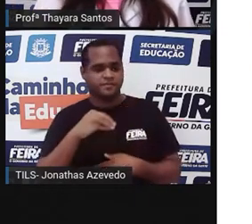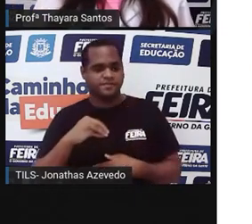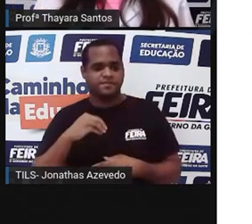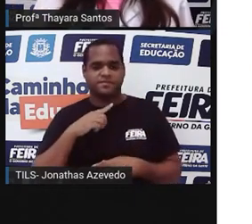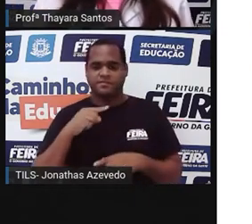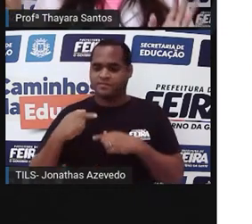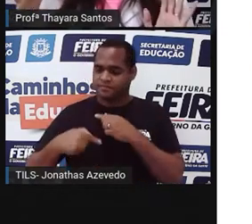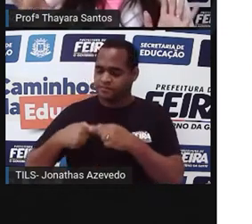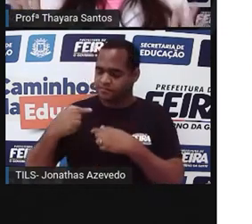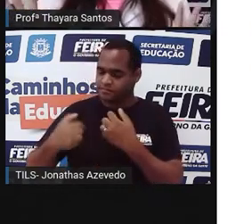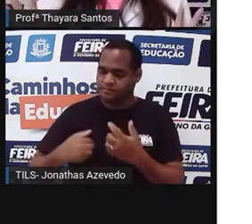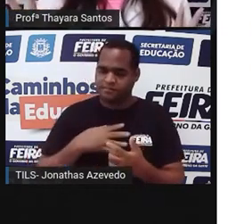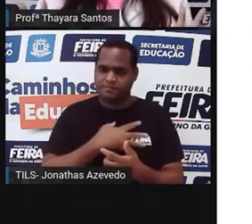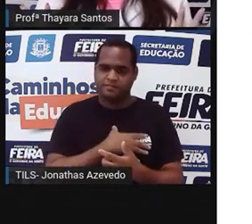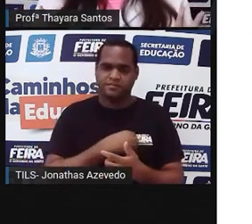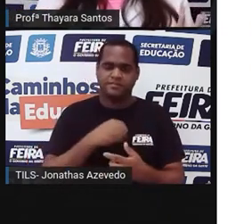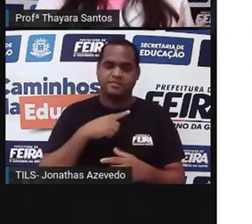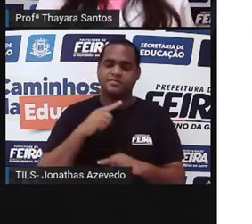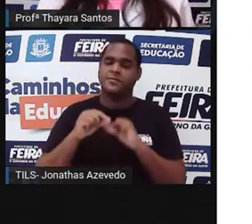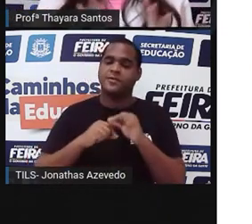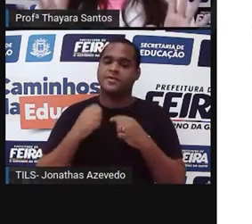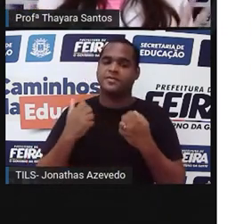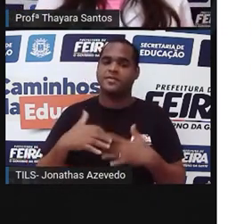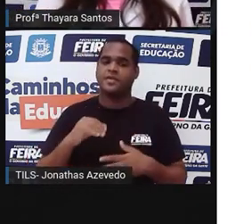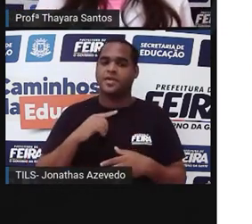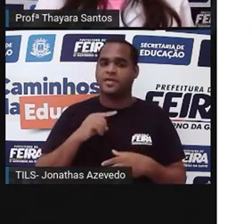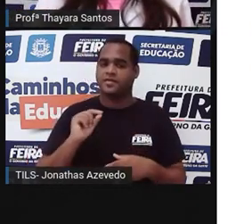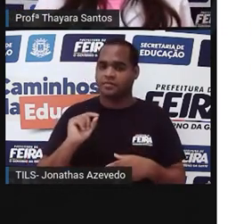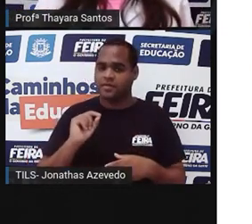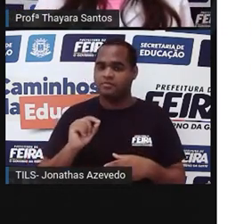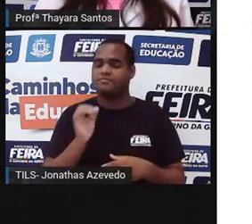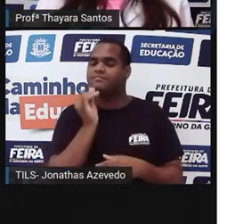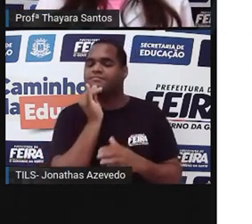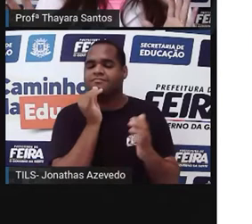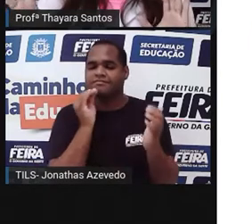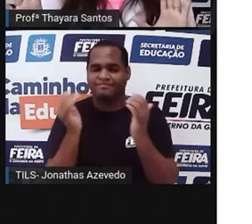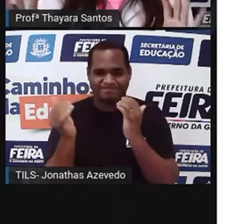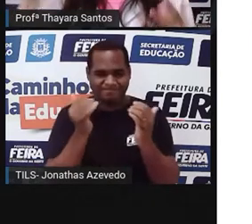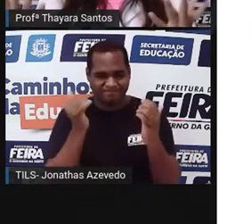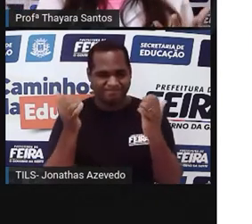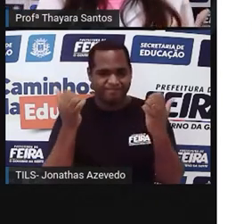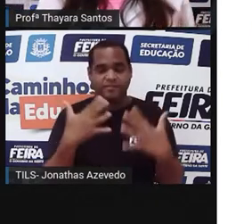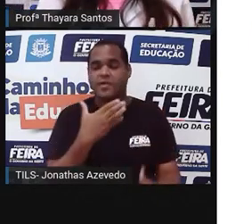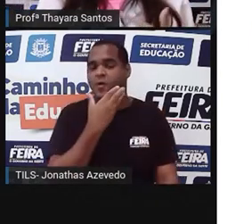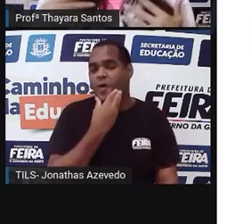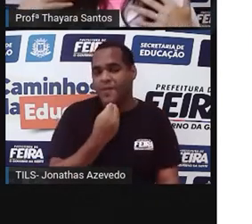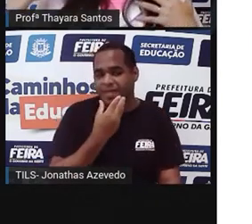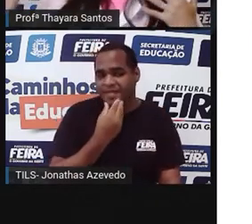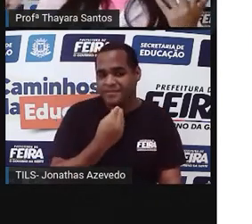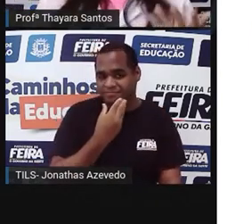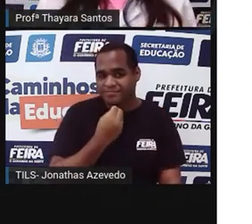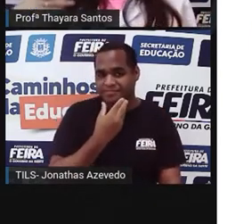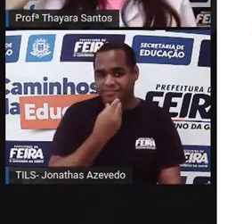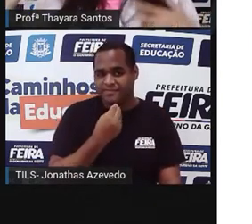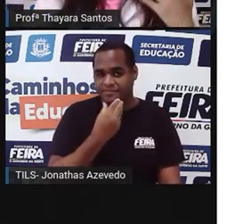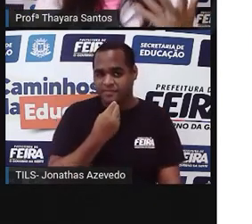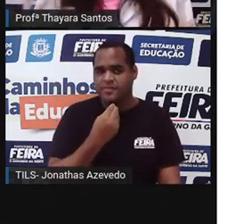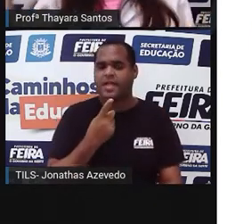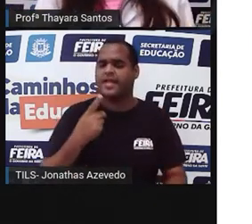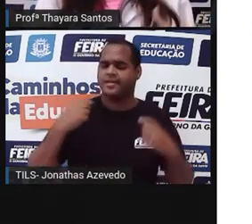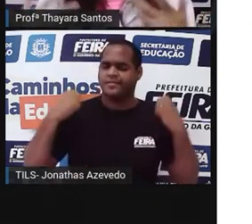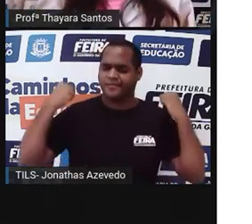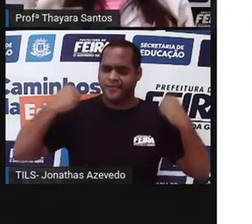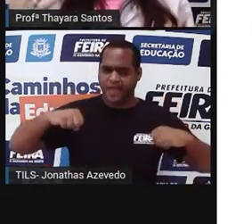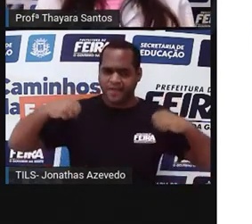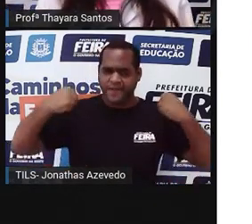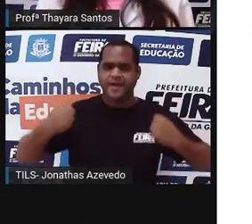meus filhos. Então, na prática, seria o seguinte, né? Esse exemplo que eu botei aí para vocês. Um homem que ele se exercita